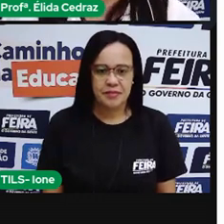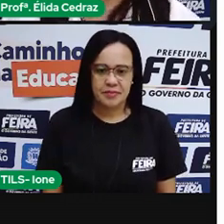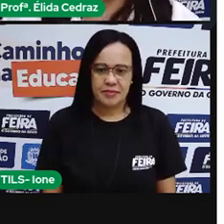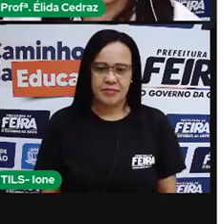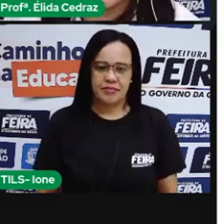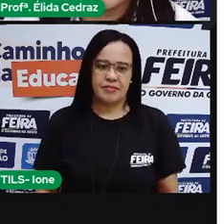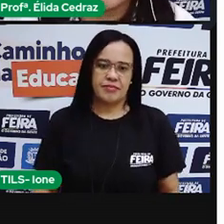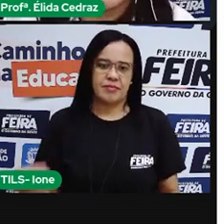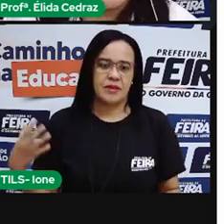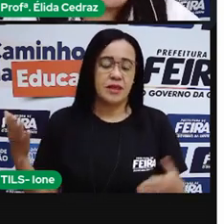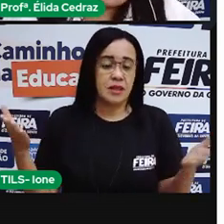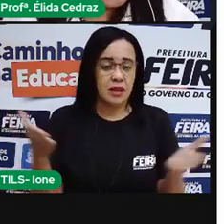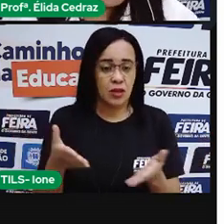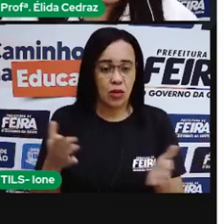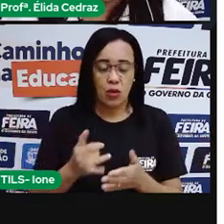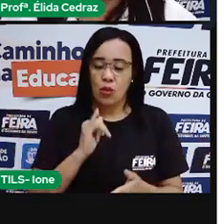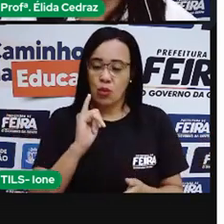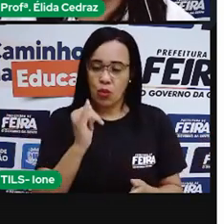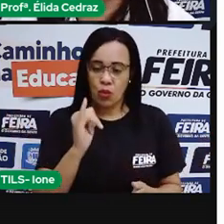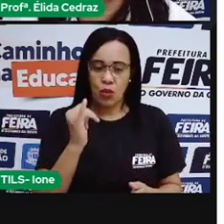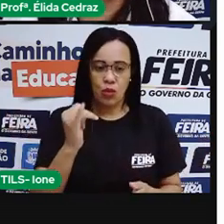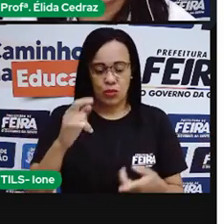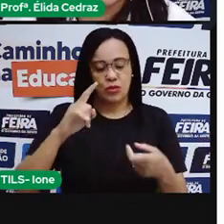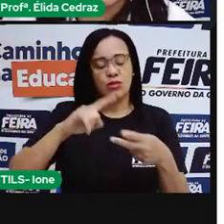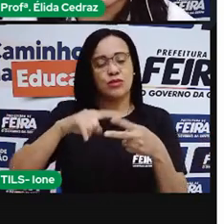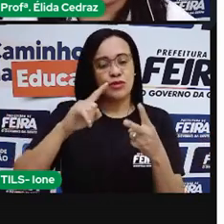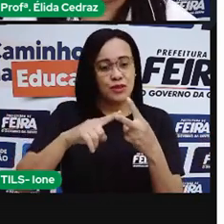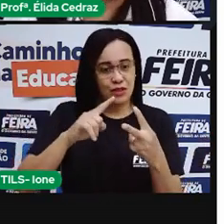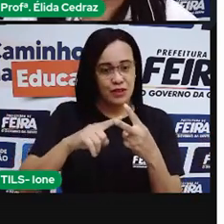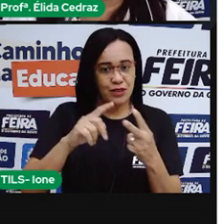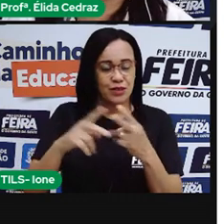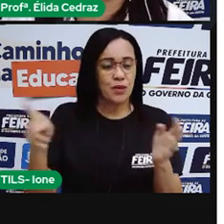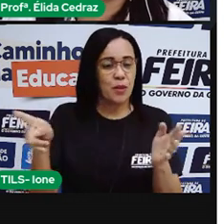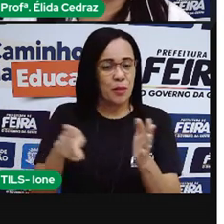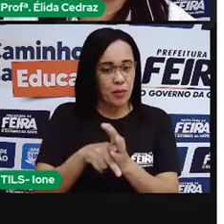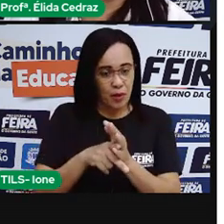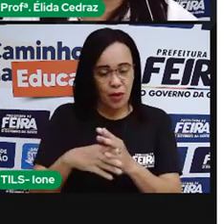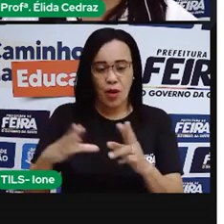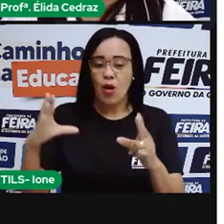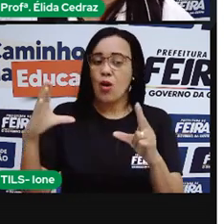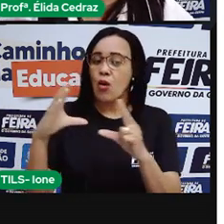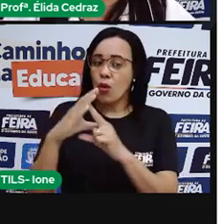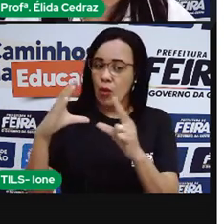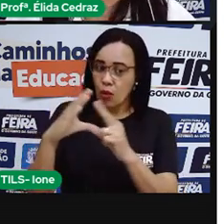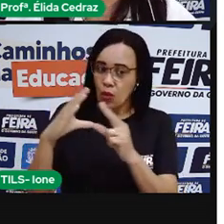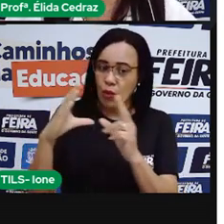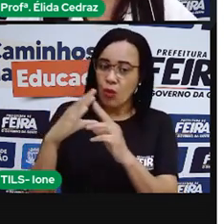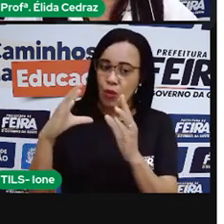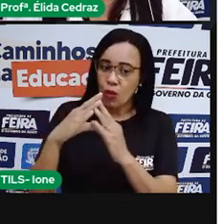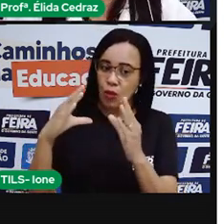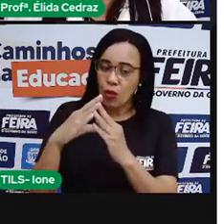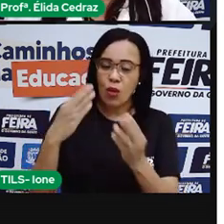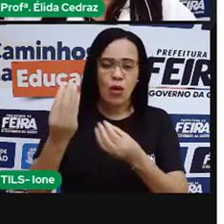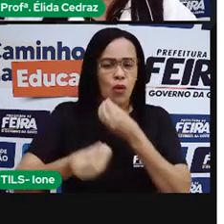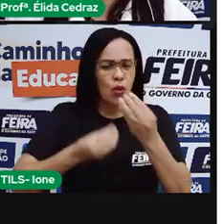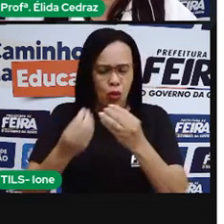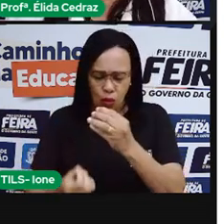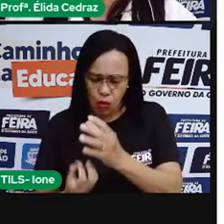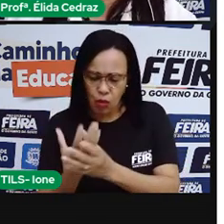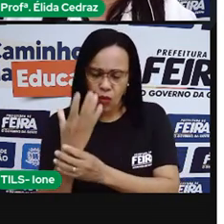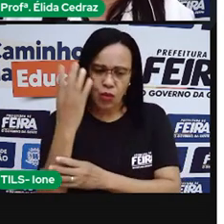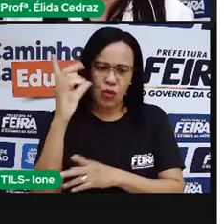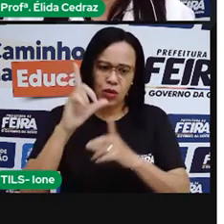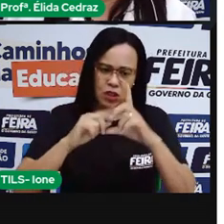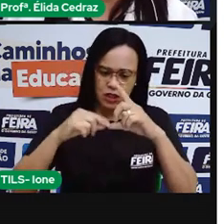E agora mais um encontro, um encontro indígena da nação Bororó, como surgiram as estrelas.